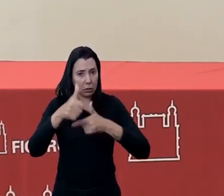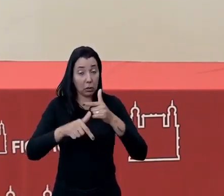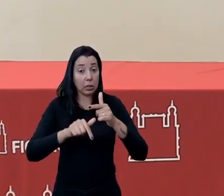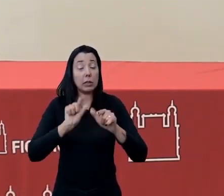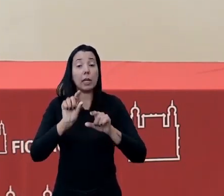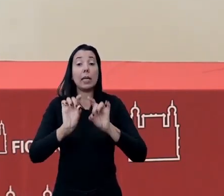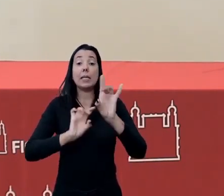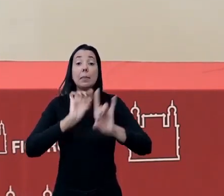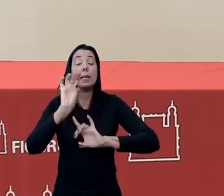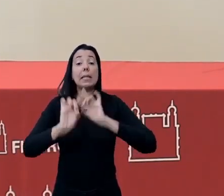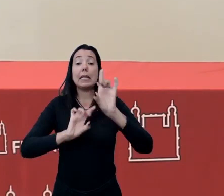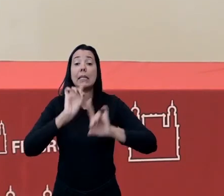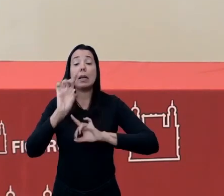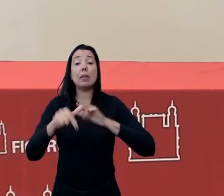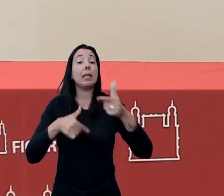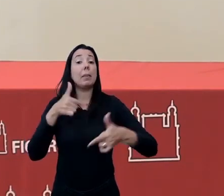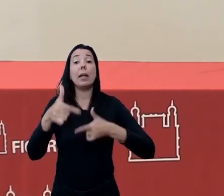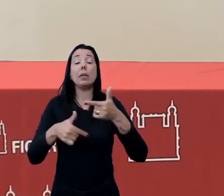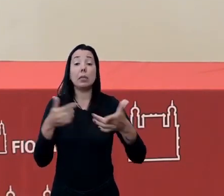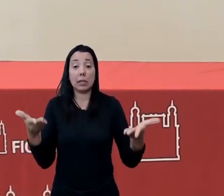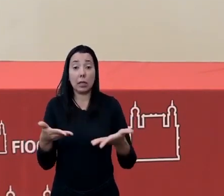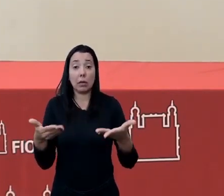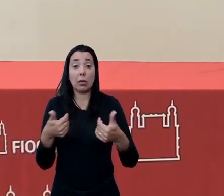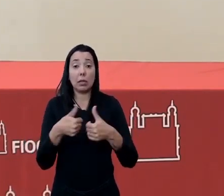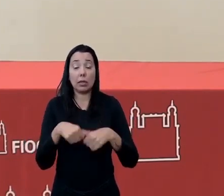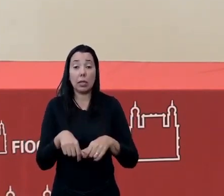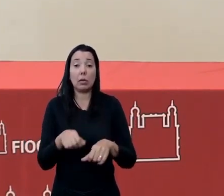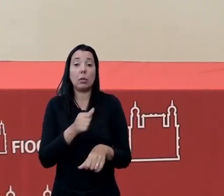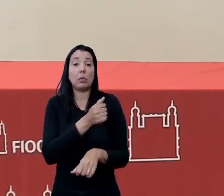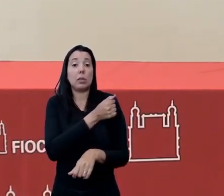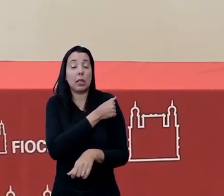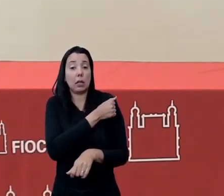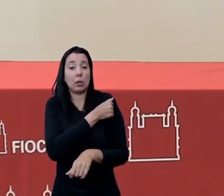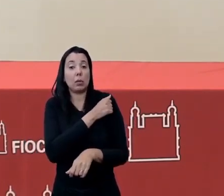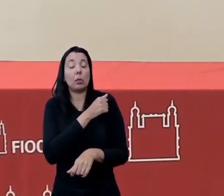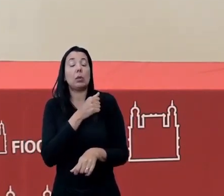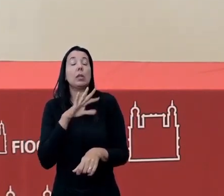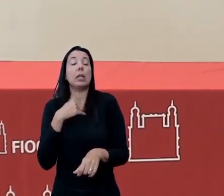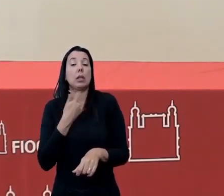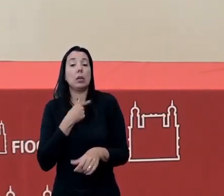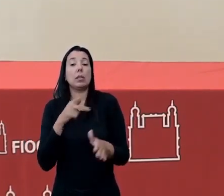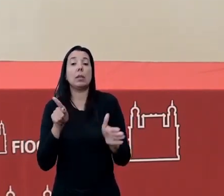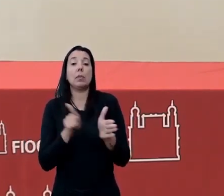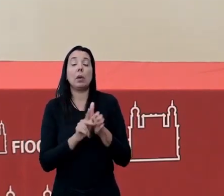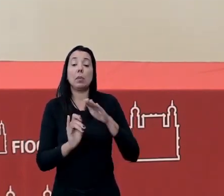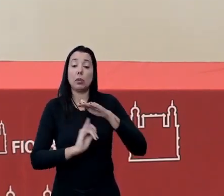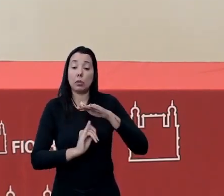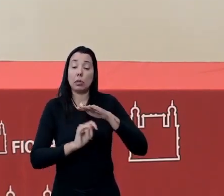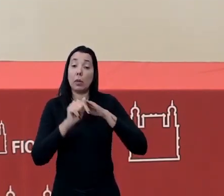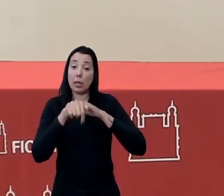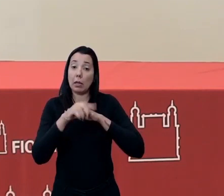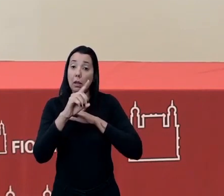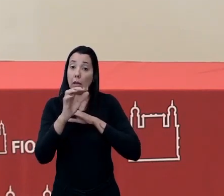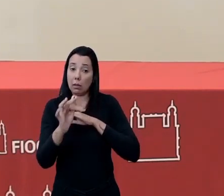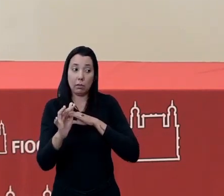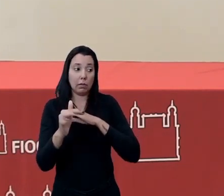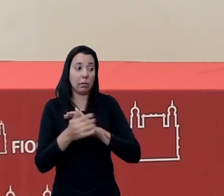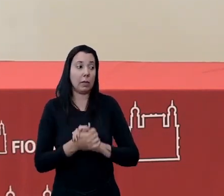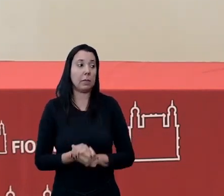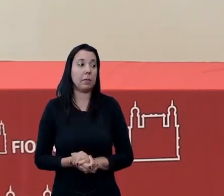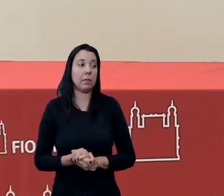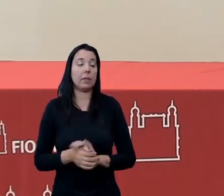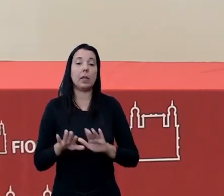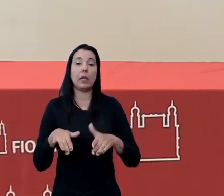em especial aos trabalhadores e trabalhadoras que nesse momento estão como estudantes da nossa instituição, da nossa unidade. Então,